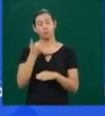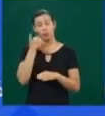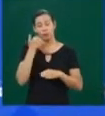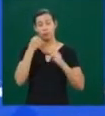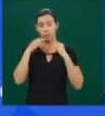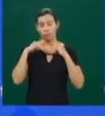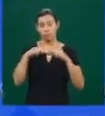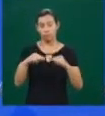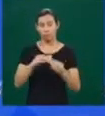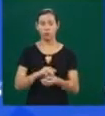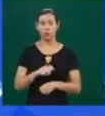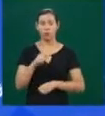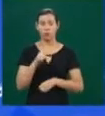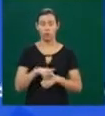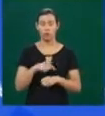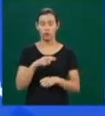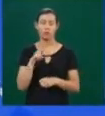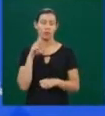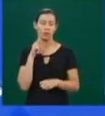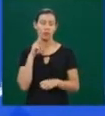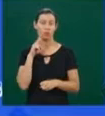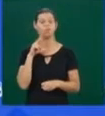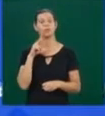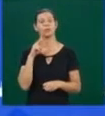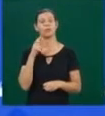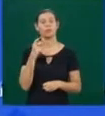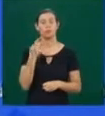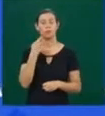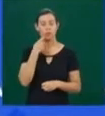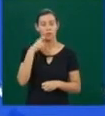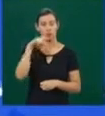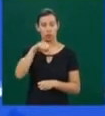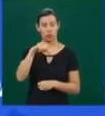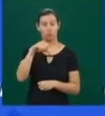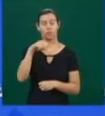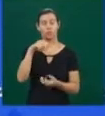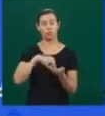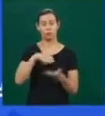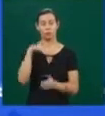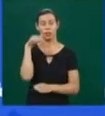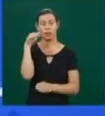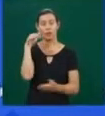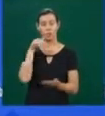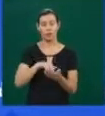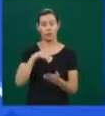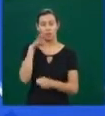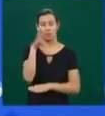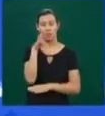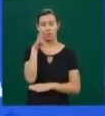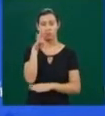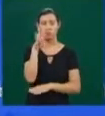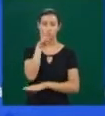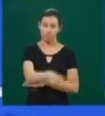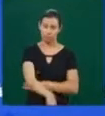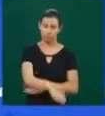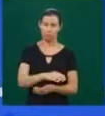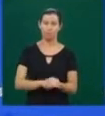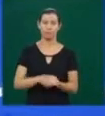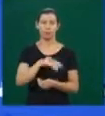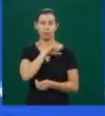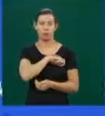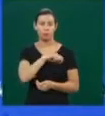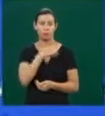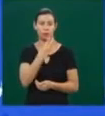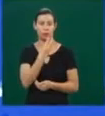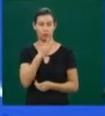telemarketing. O horário é de segunda a sexta, de nove da manhã, às quatro da tarde, com uma hora de almoço. A bolsa auxílio é de R$ 800,00, mas vale